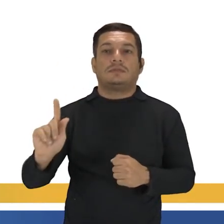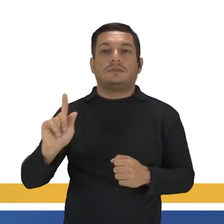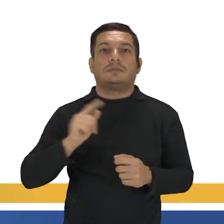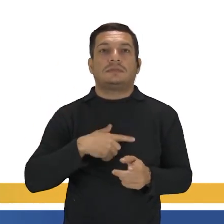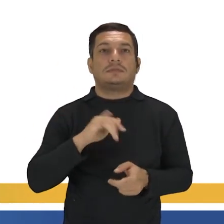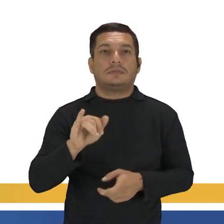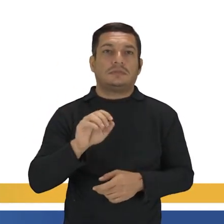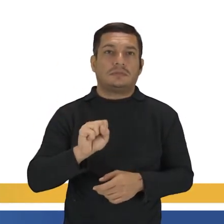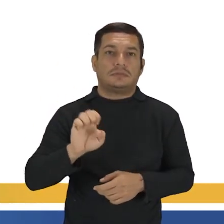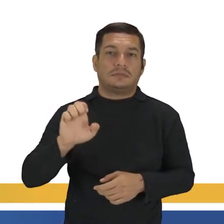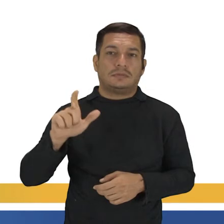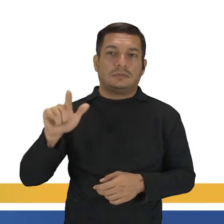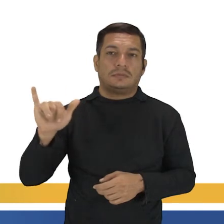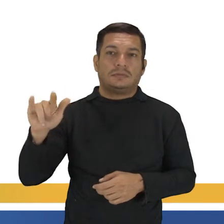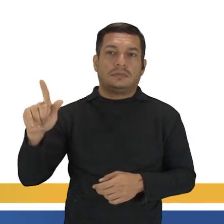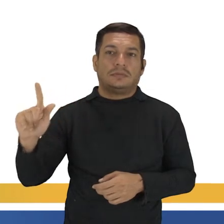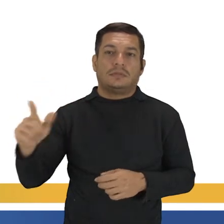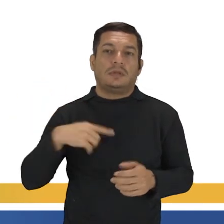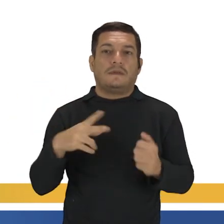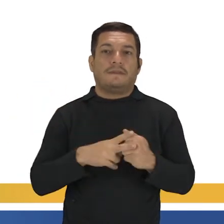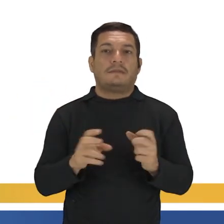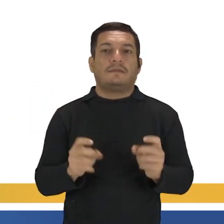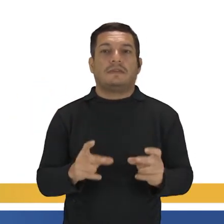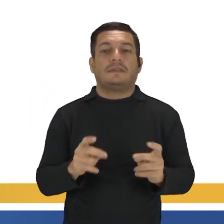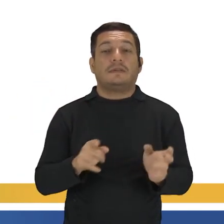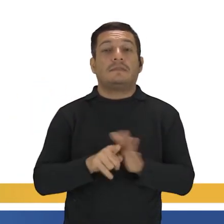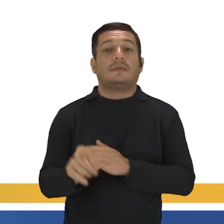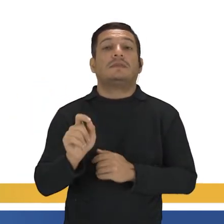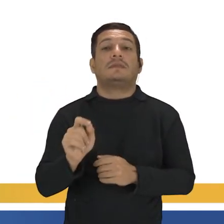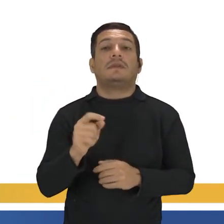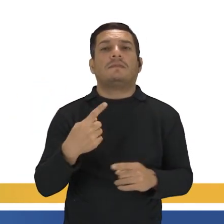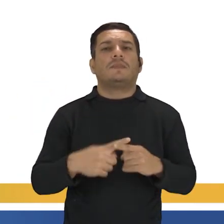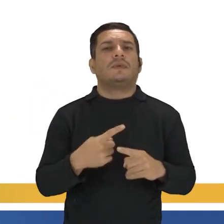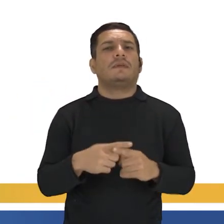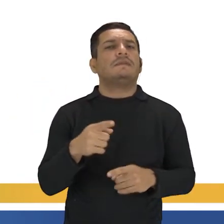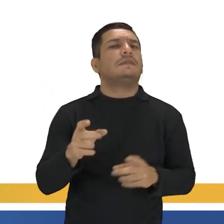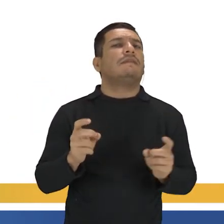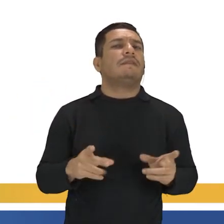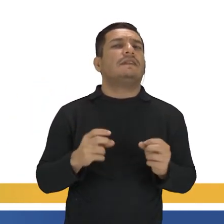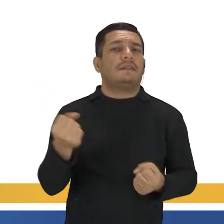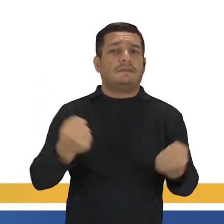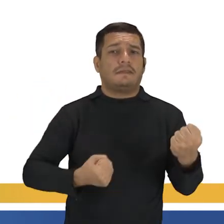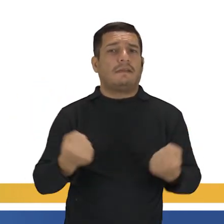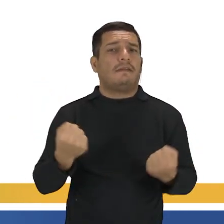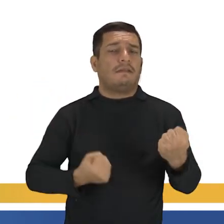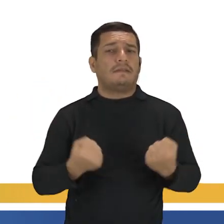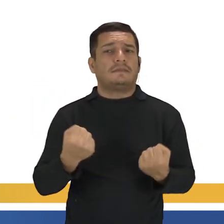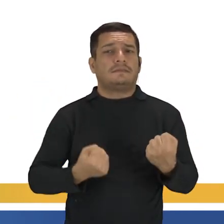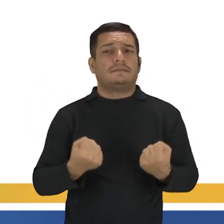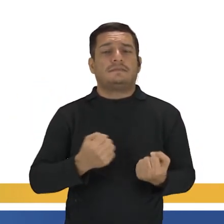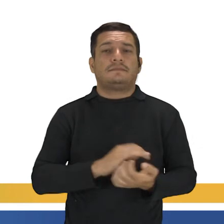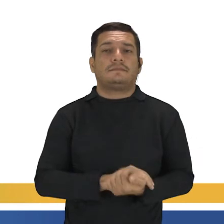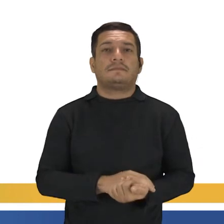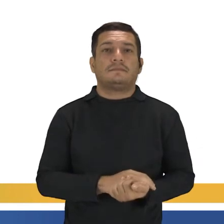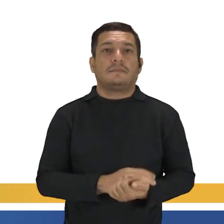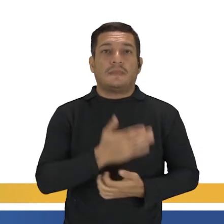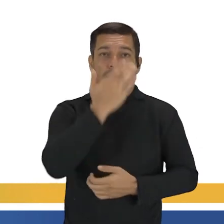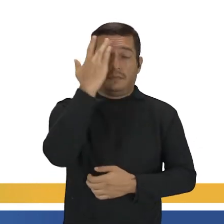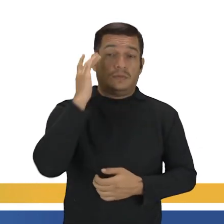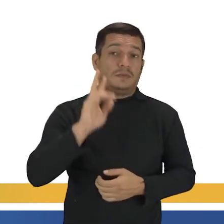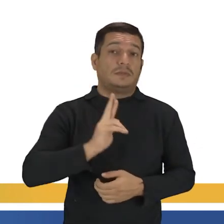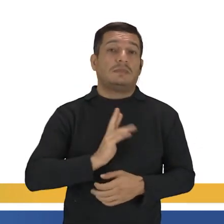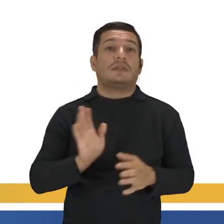sell é o verbo vender, a pergunta é, por que você tá vendendo o seu carro? Aí a pessoa